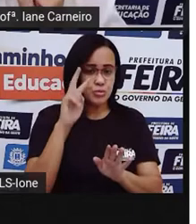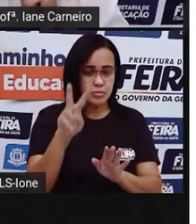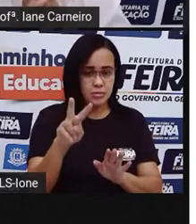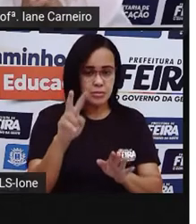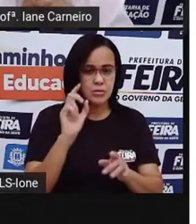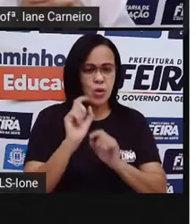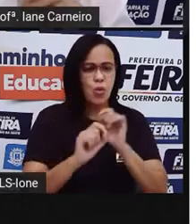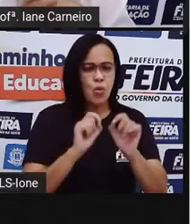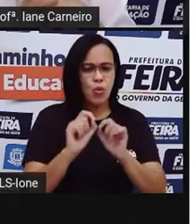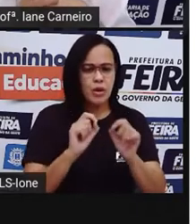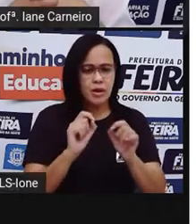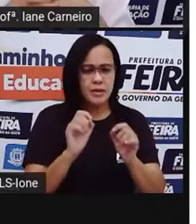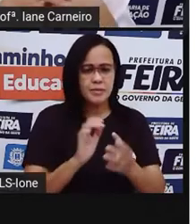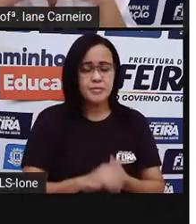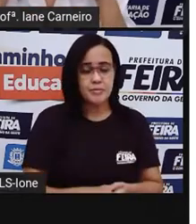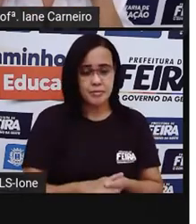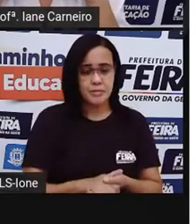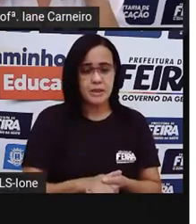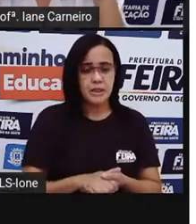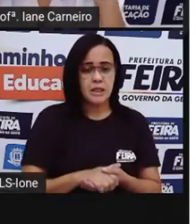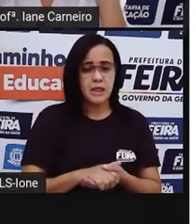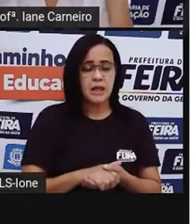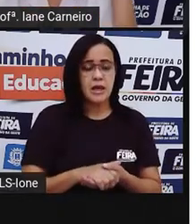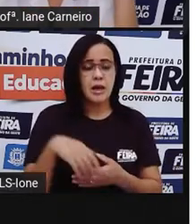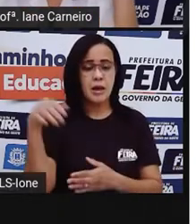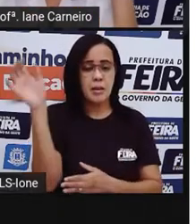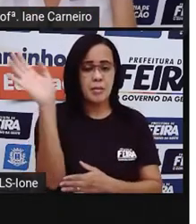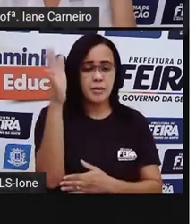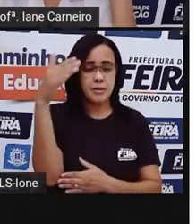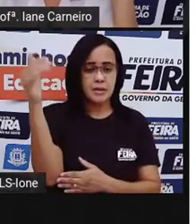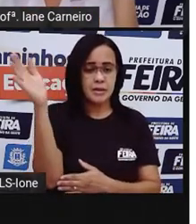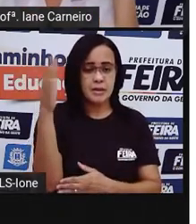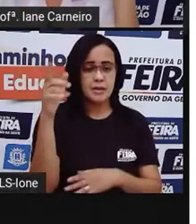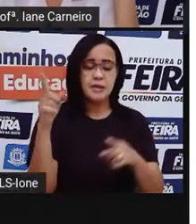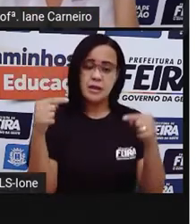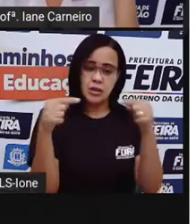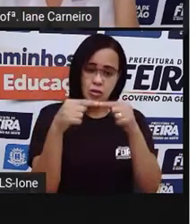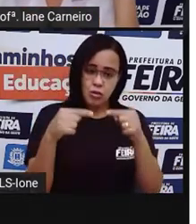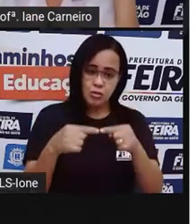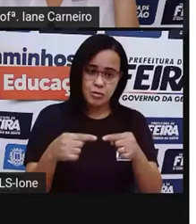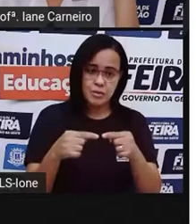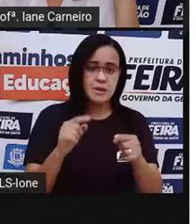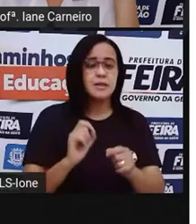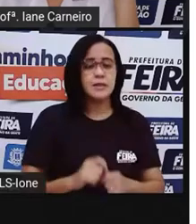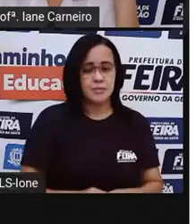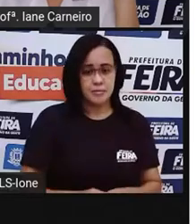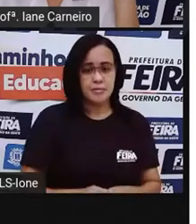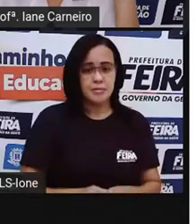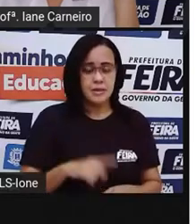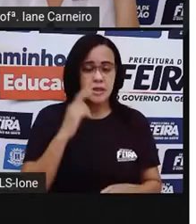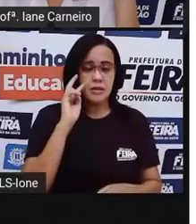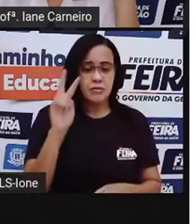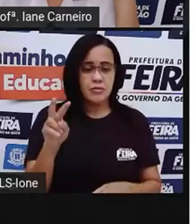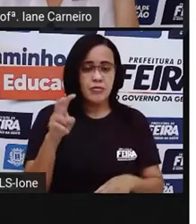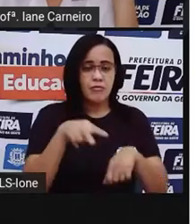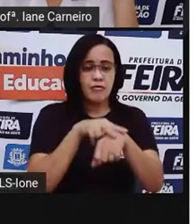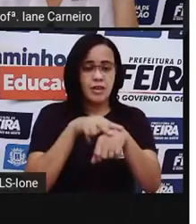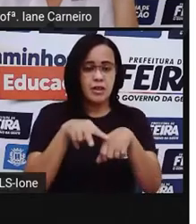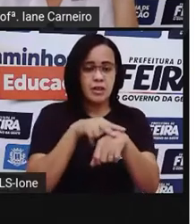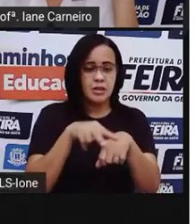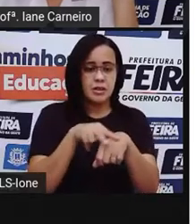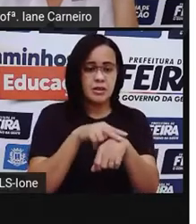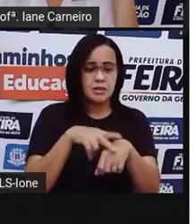Esse que é a bandeira do Brasil, e a gente também vê a mesma coisa. A gente vê, ó, aqui, né? A disposição da cor